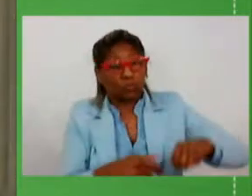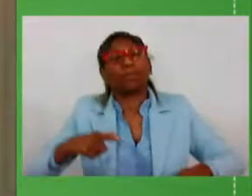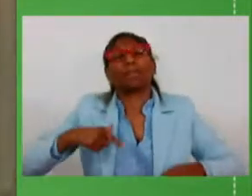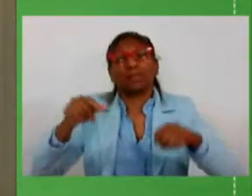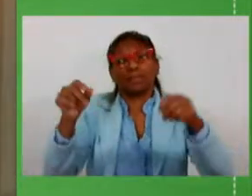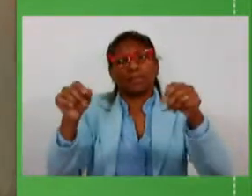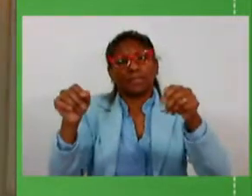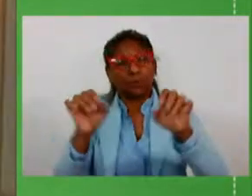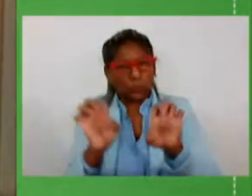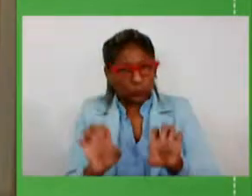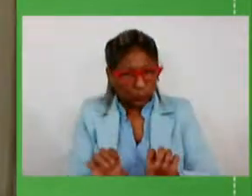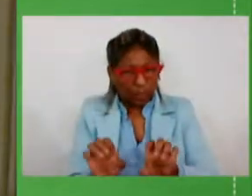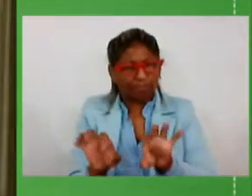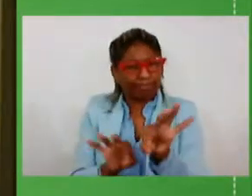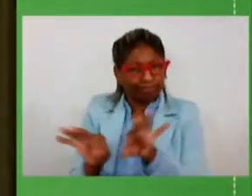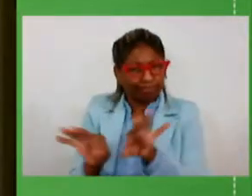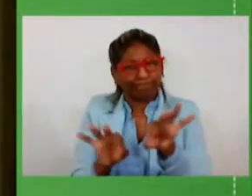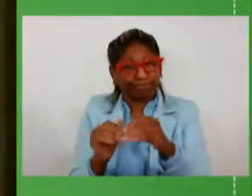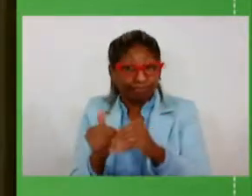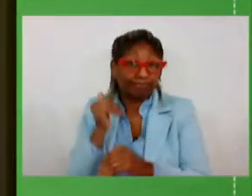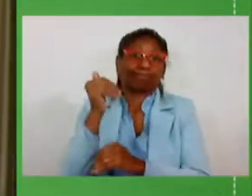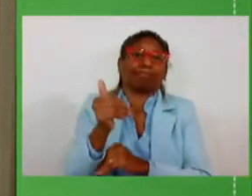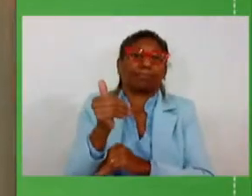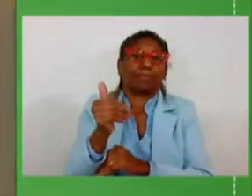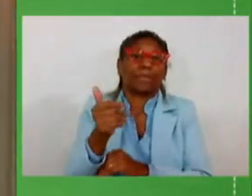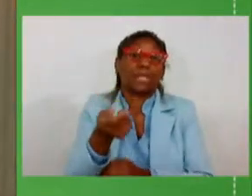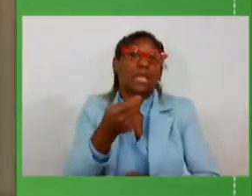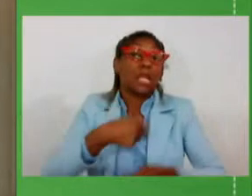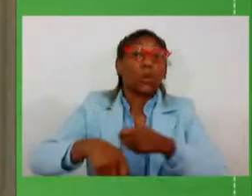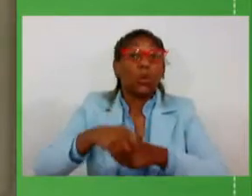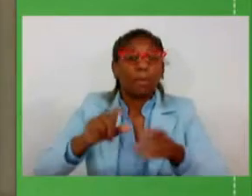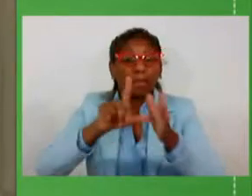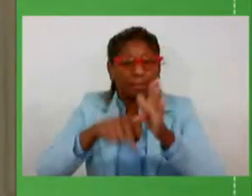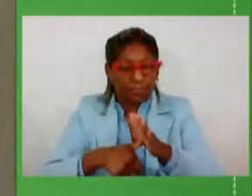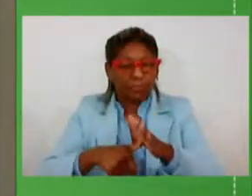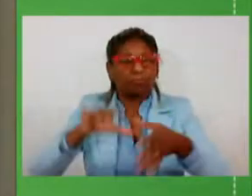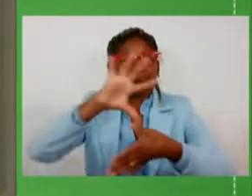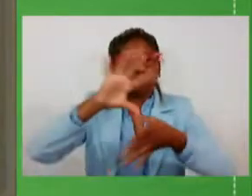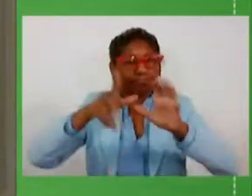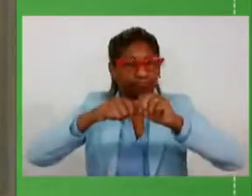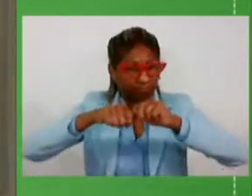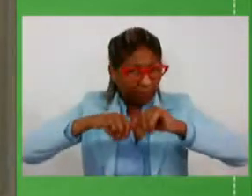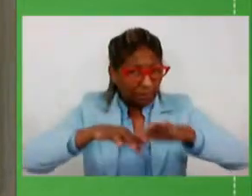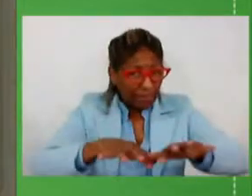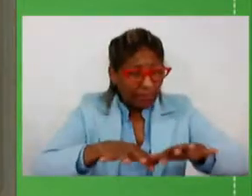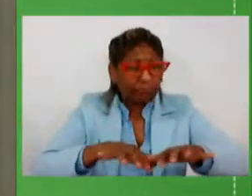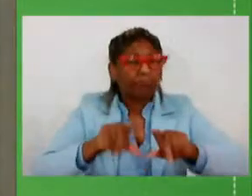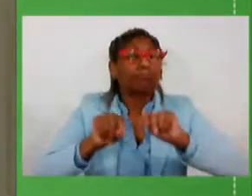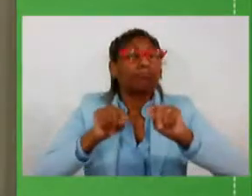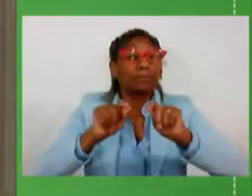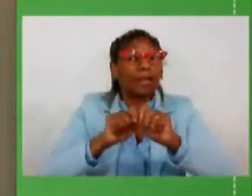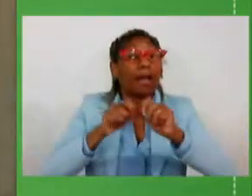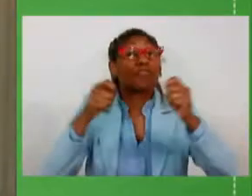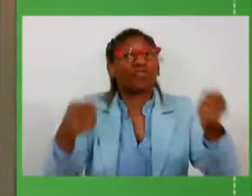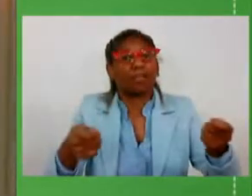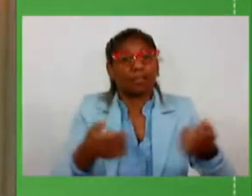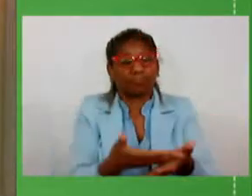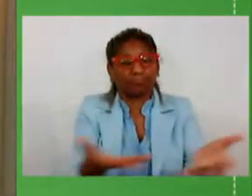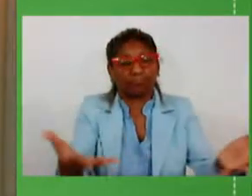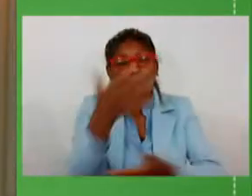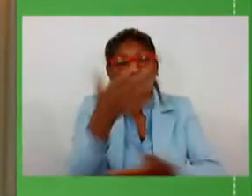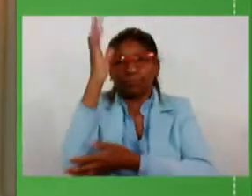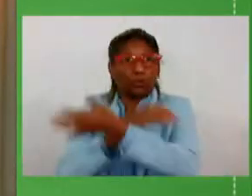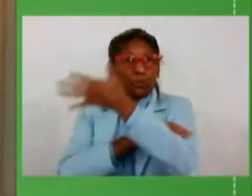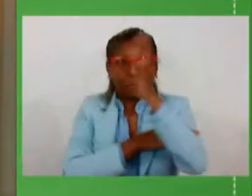viabilizar alavancar suas economias no pós pandemia com a agenda do meio ambiente e